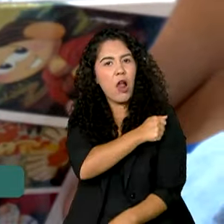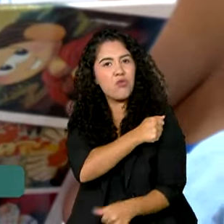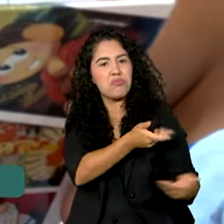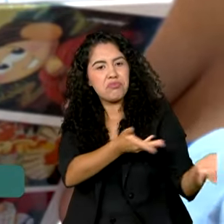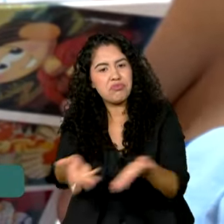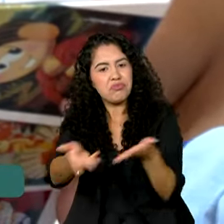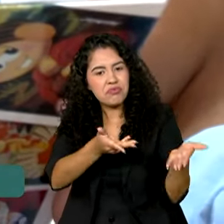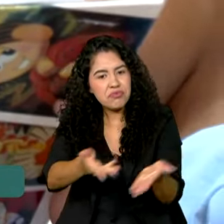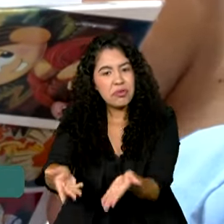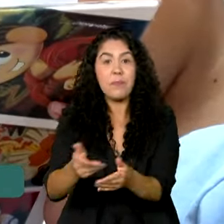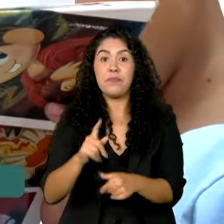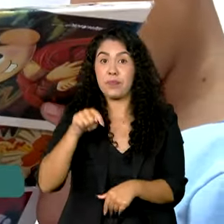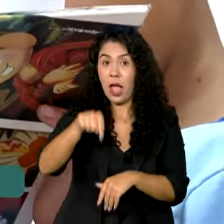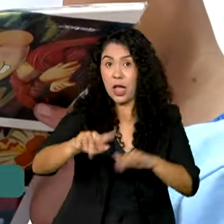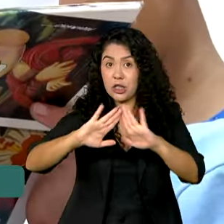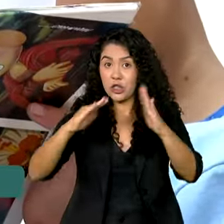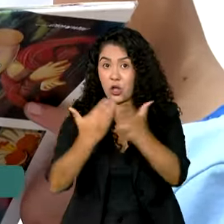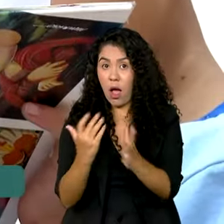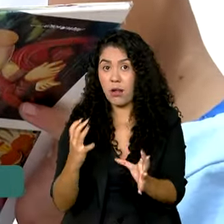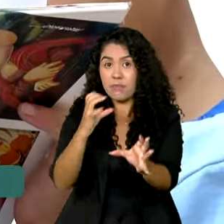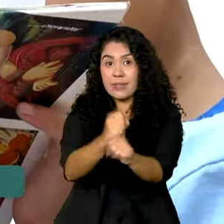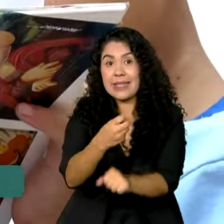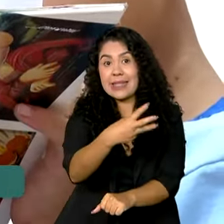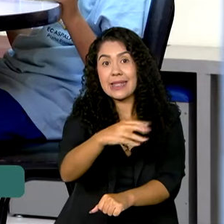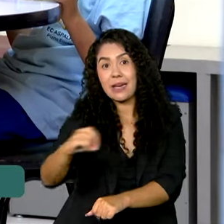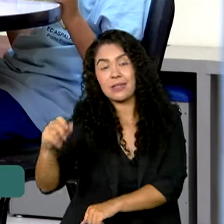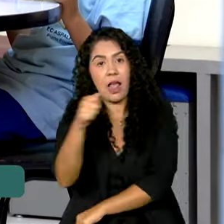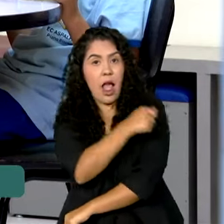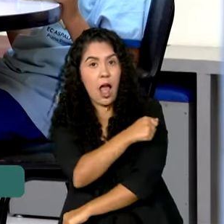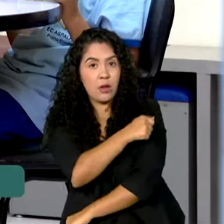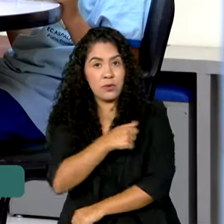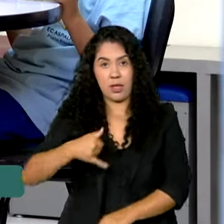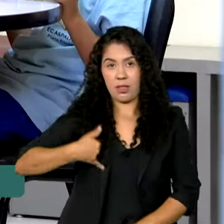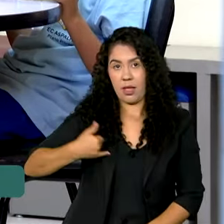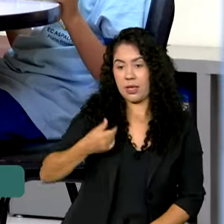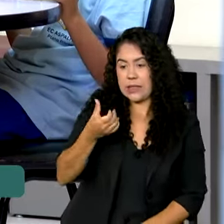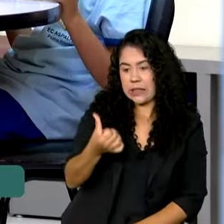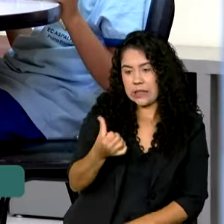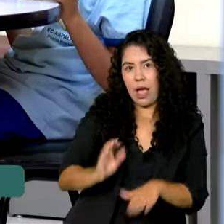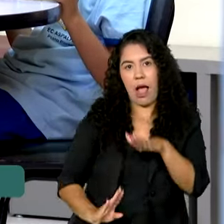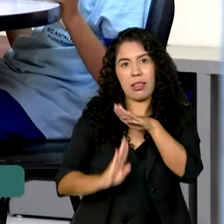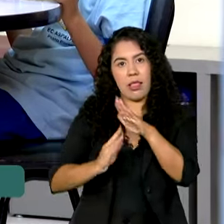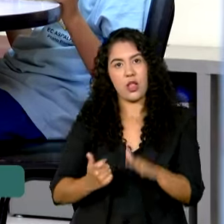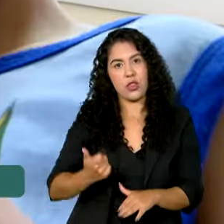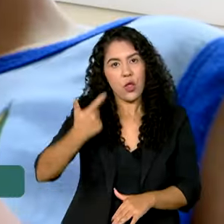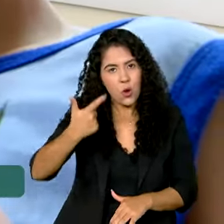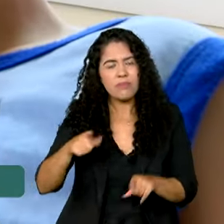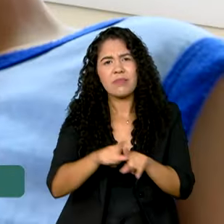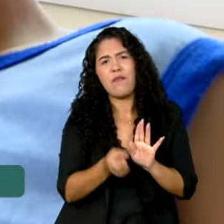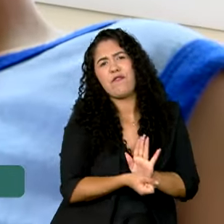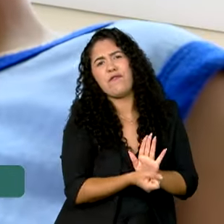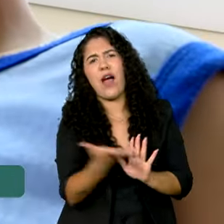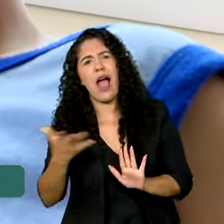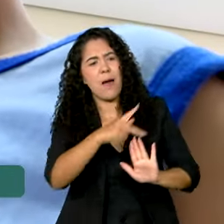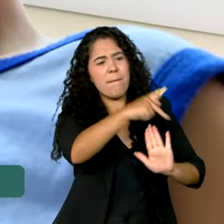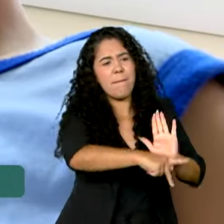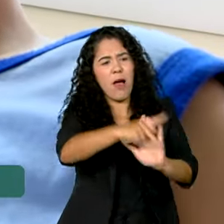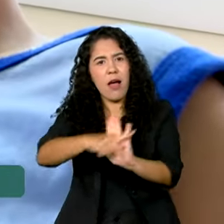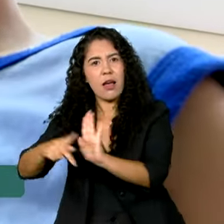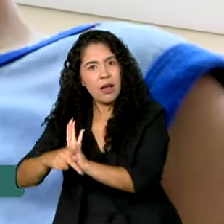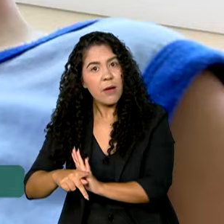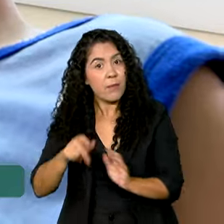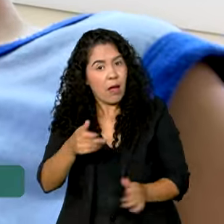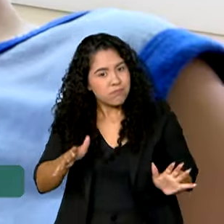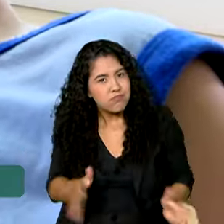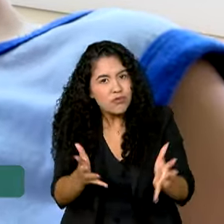A escola tem cerca de 300 crianças de 6 a 12 anos e vários projetos para envolver os pequenos